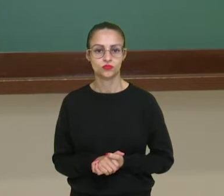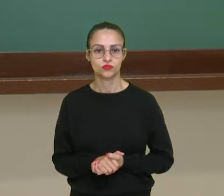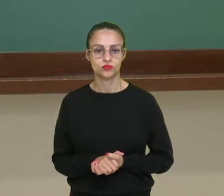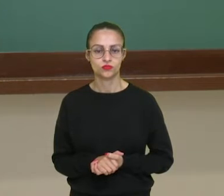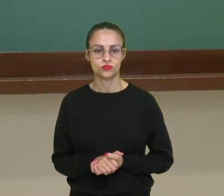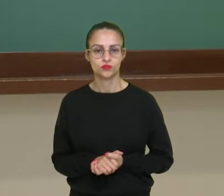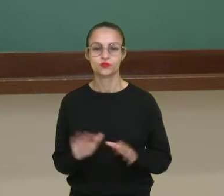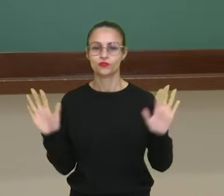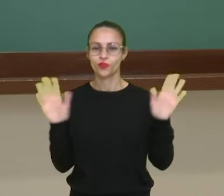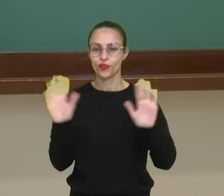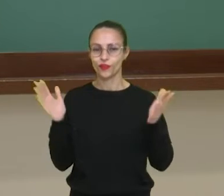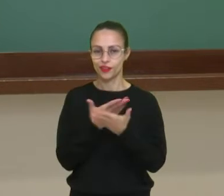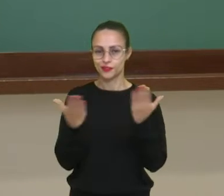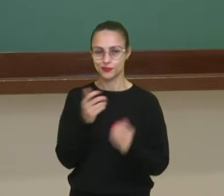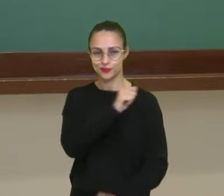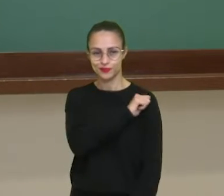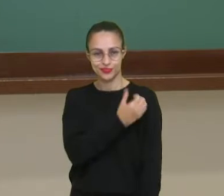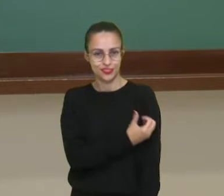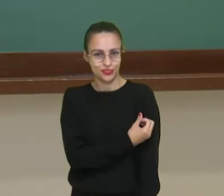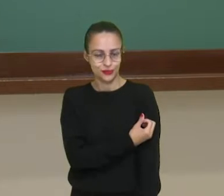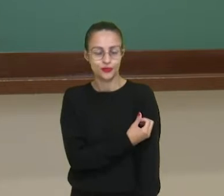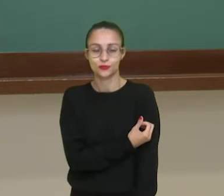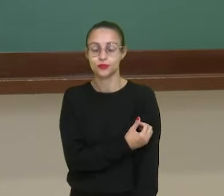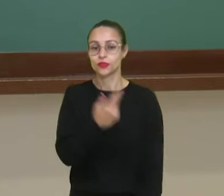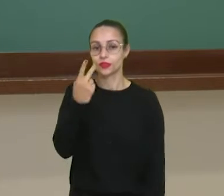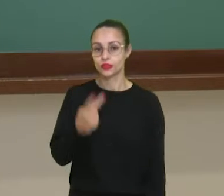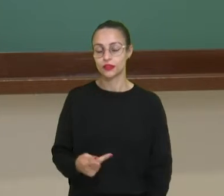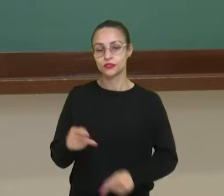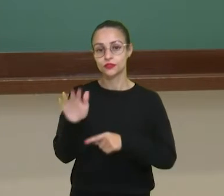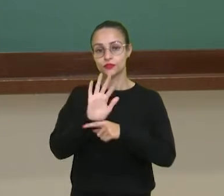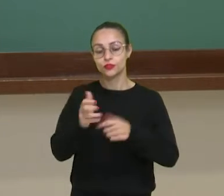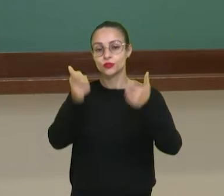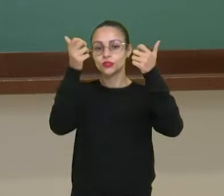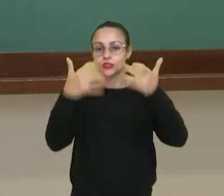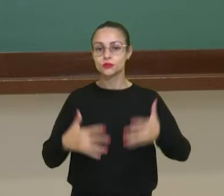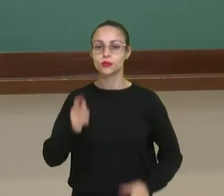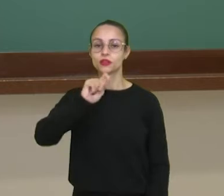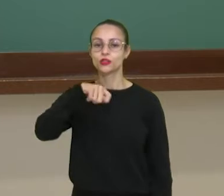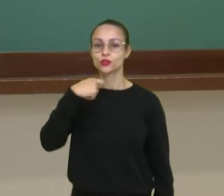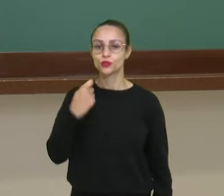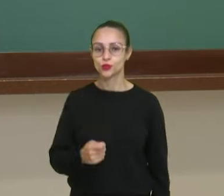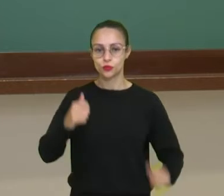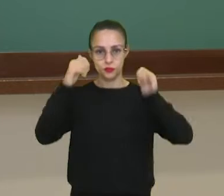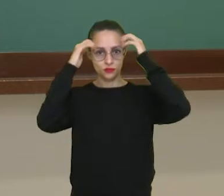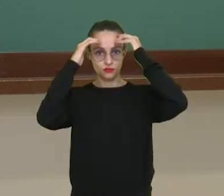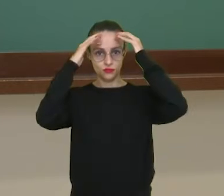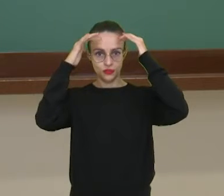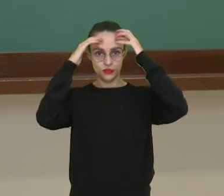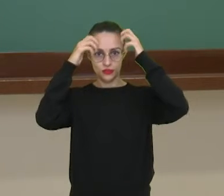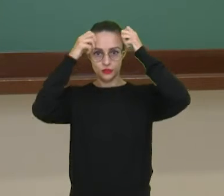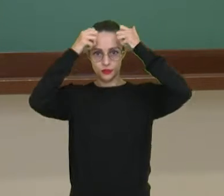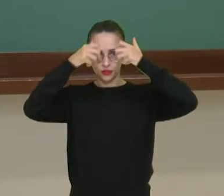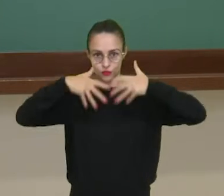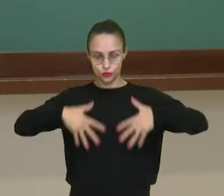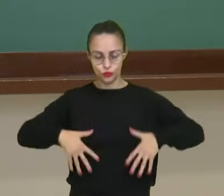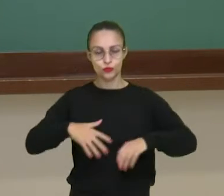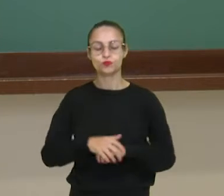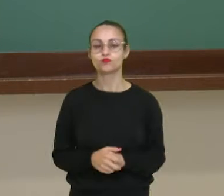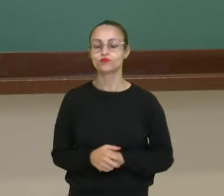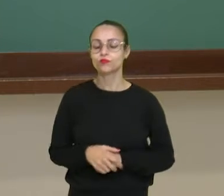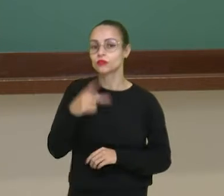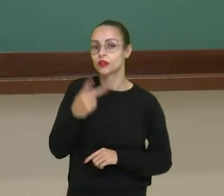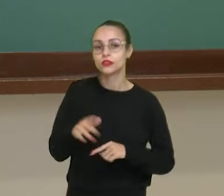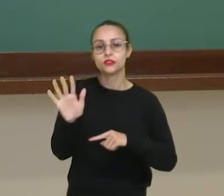Olá, estudantes do sexto ano! Nesse vídeo nós vamos falar sobre o sistema nervoso. É um vídeo de